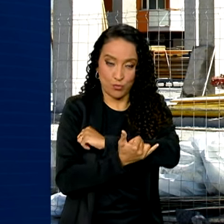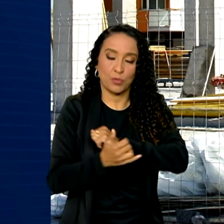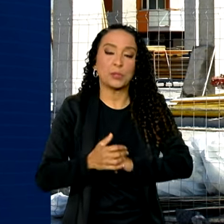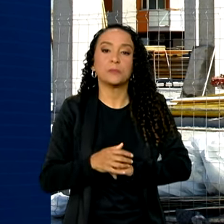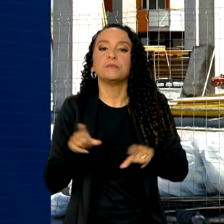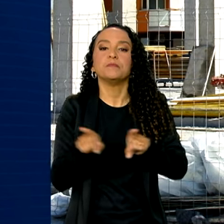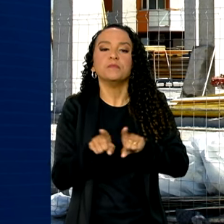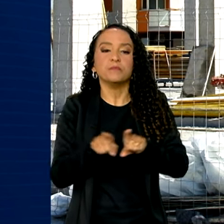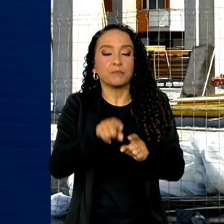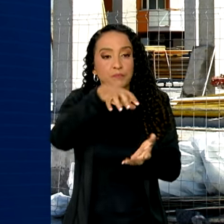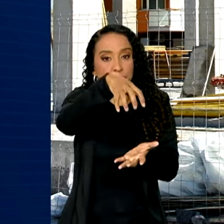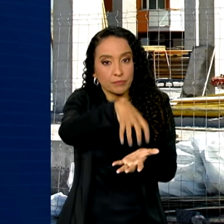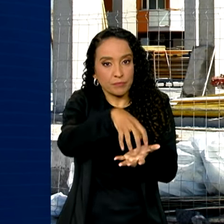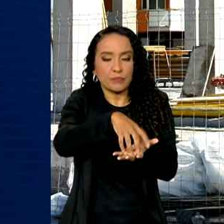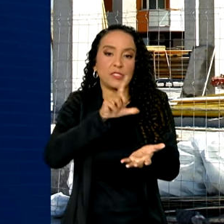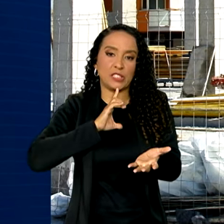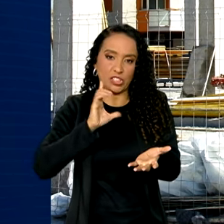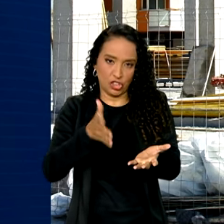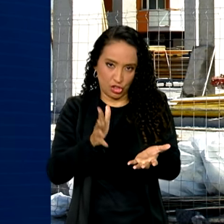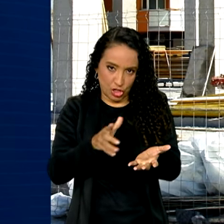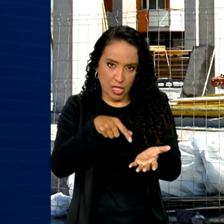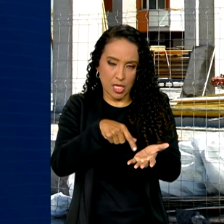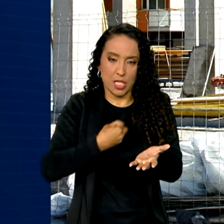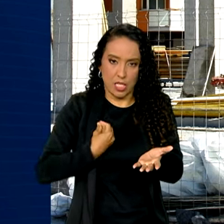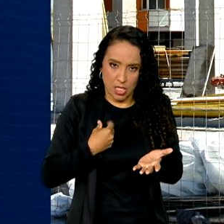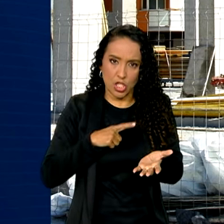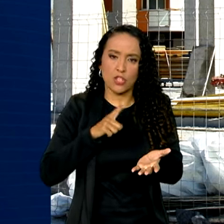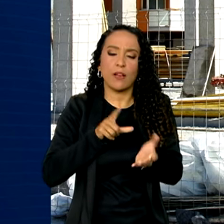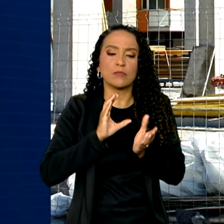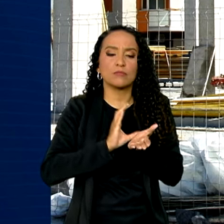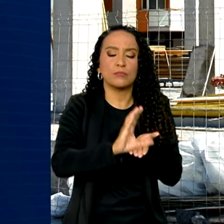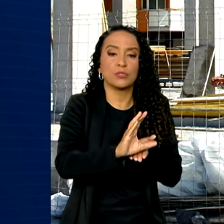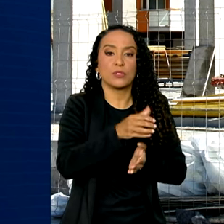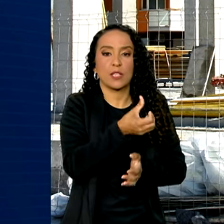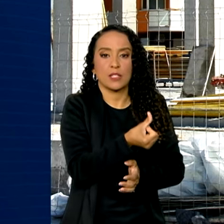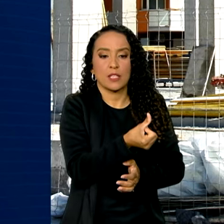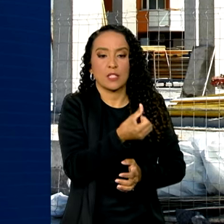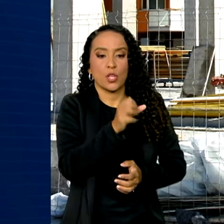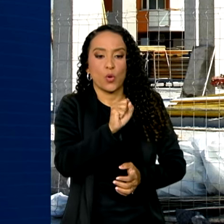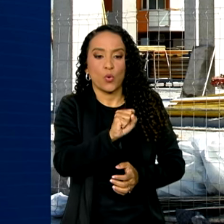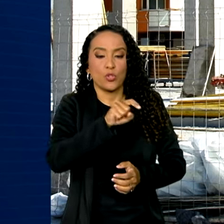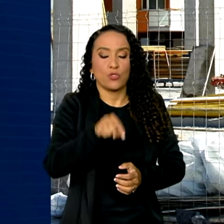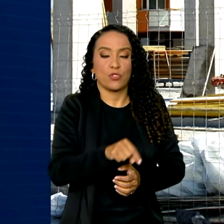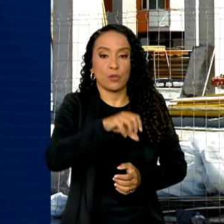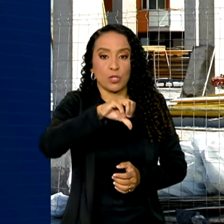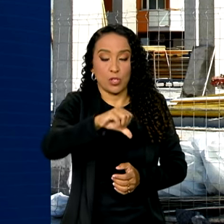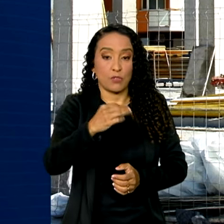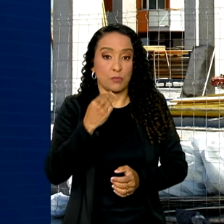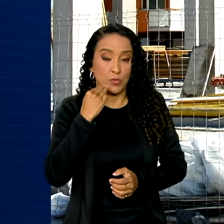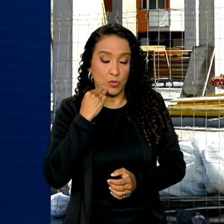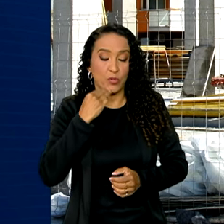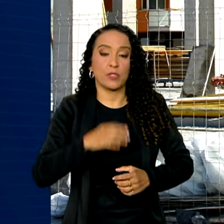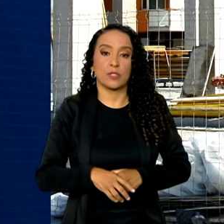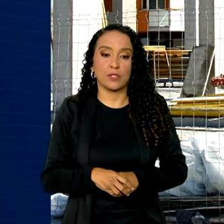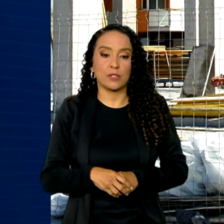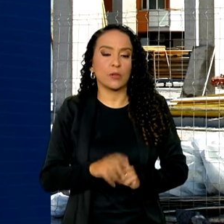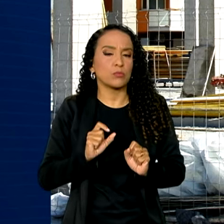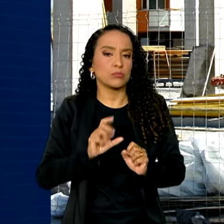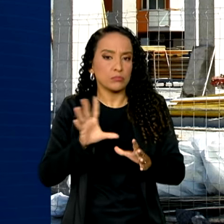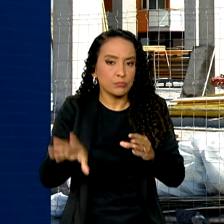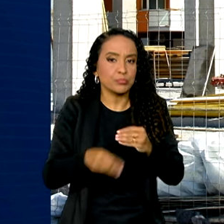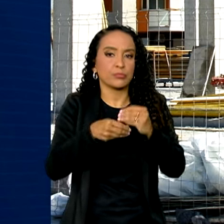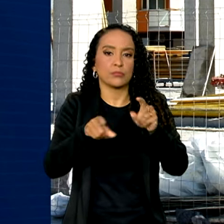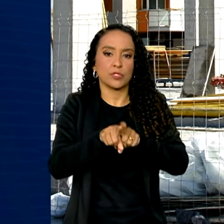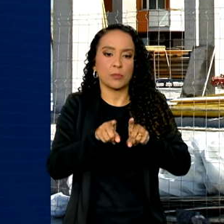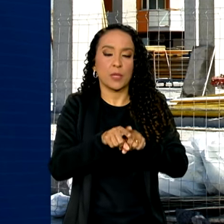Para as unidades já existentes, serão destinados 68,9 milhões, o que inclui